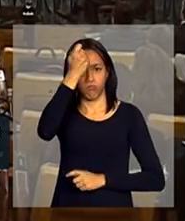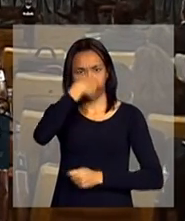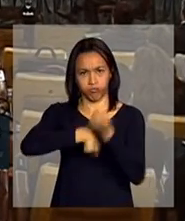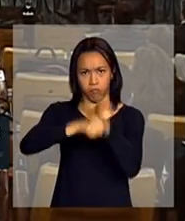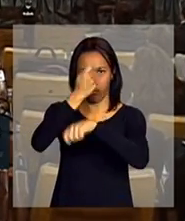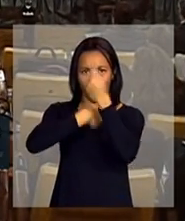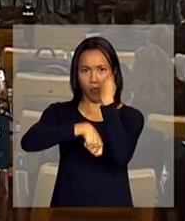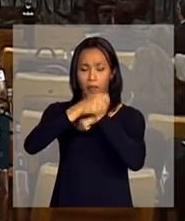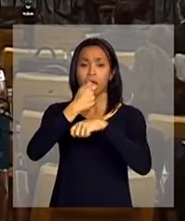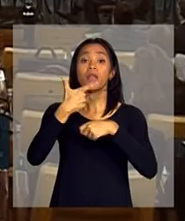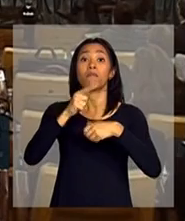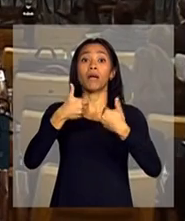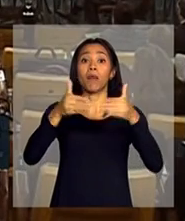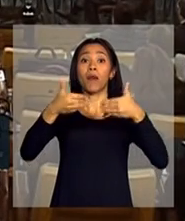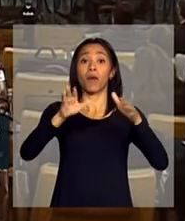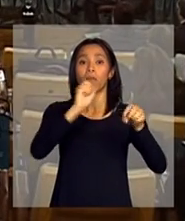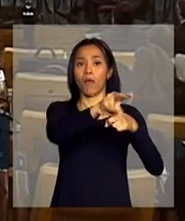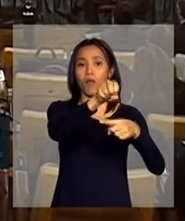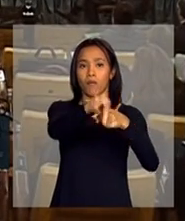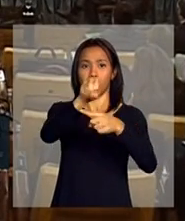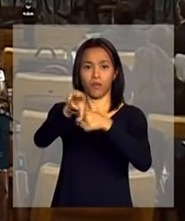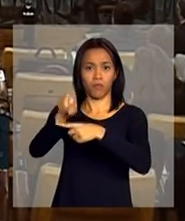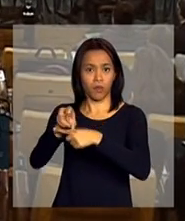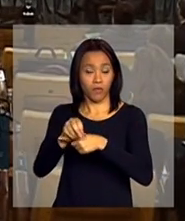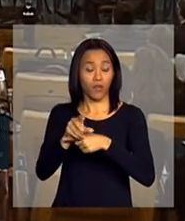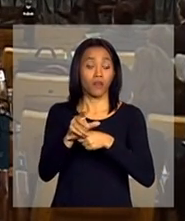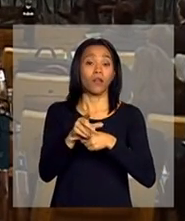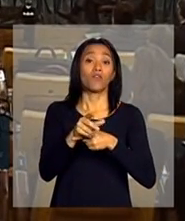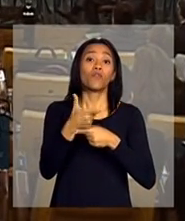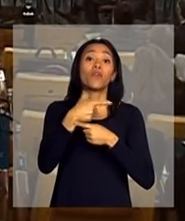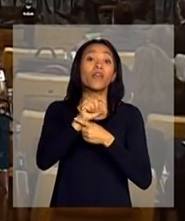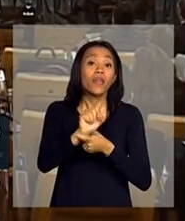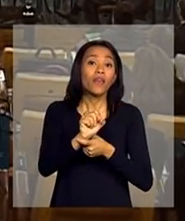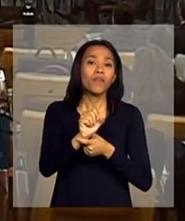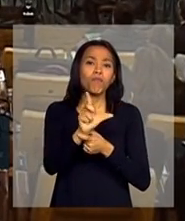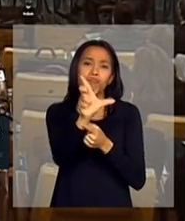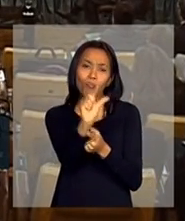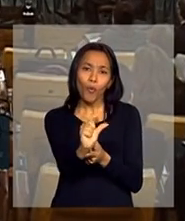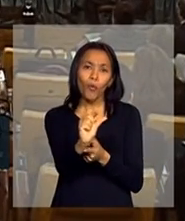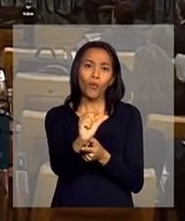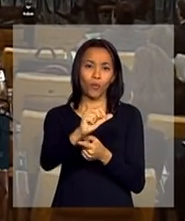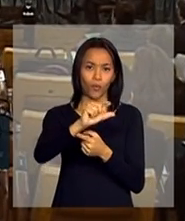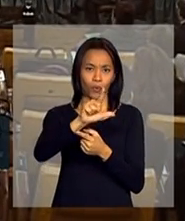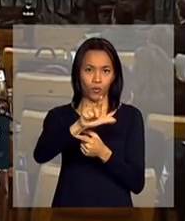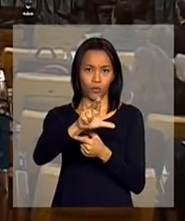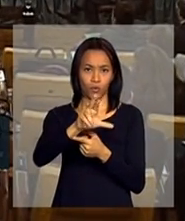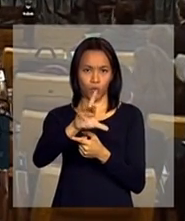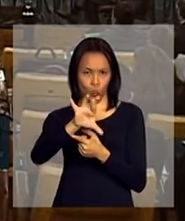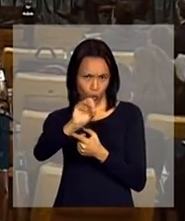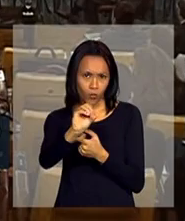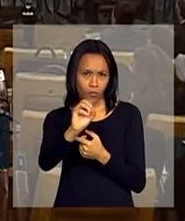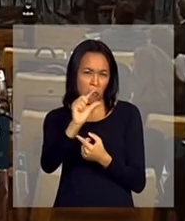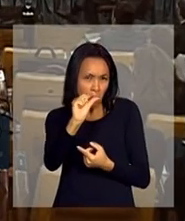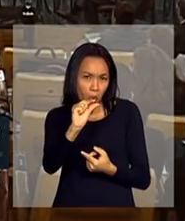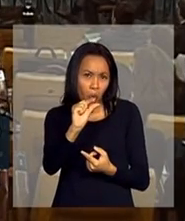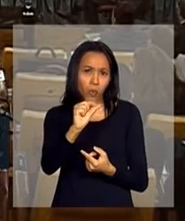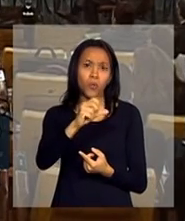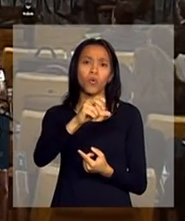quem mais gerou emprego foi quem menos aumentou o lucro. É isso? Exatamente.